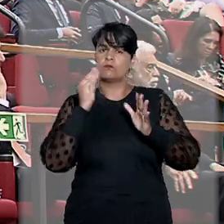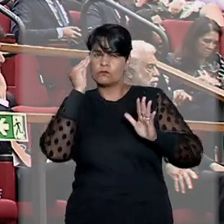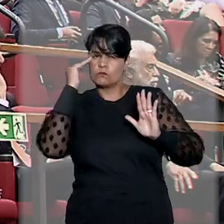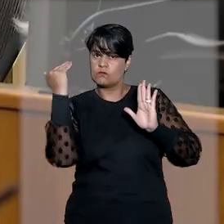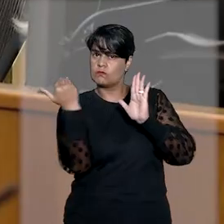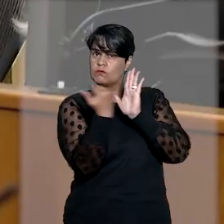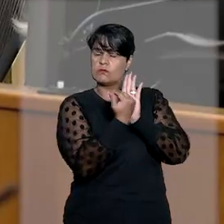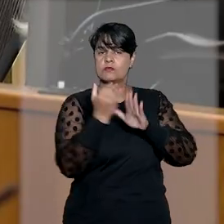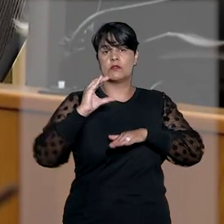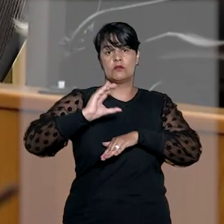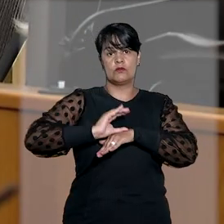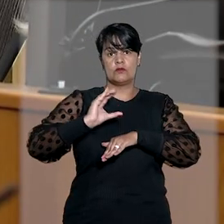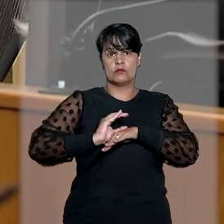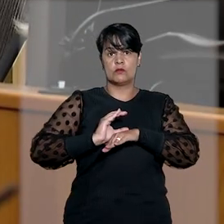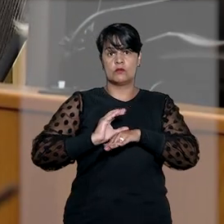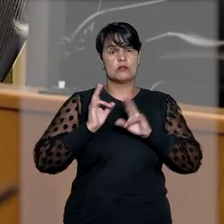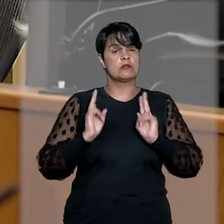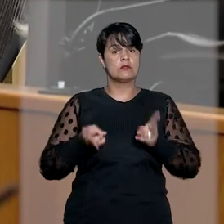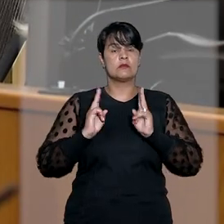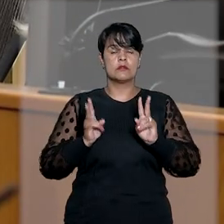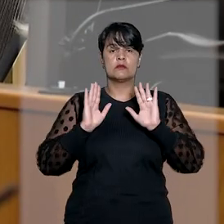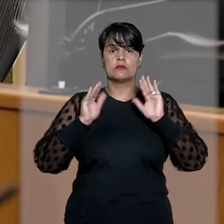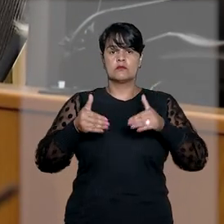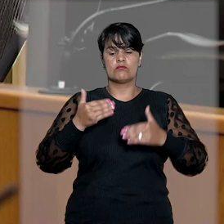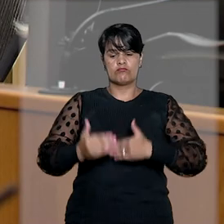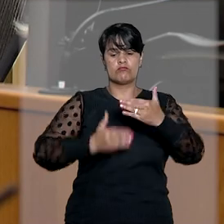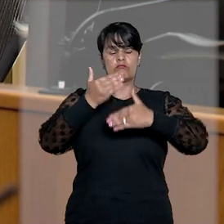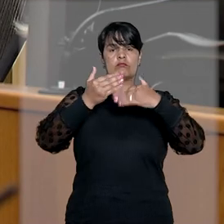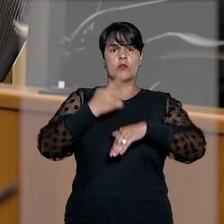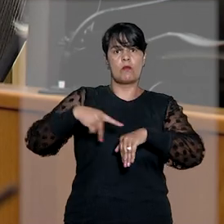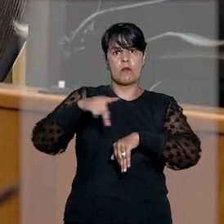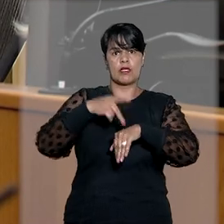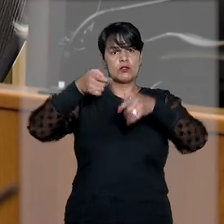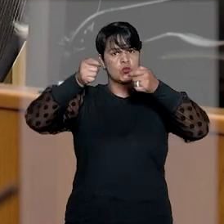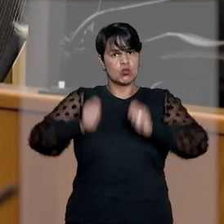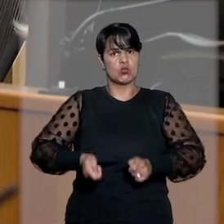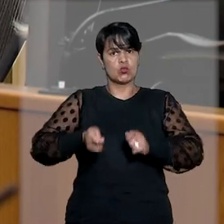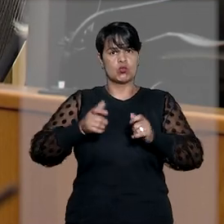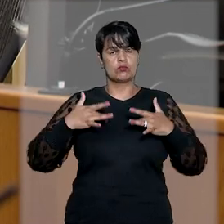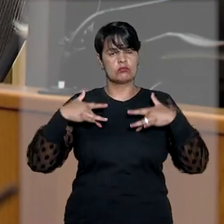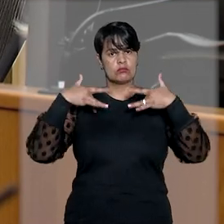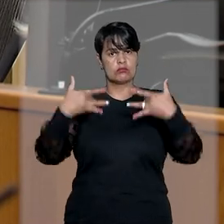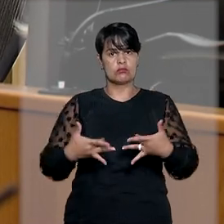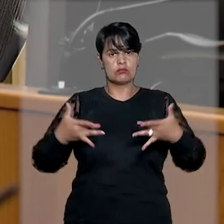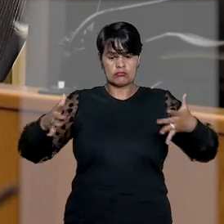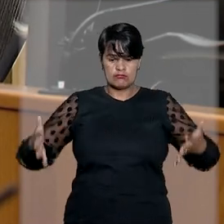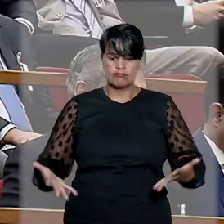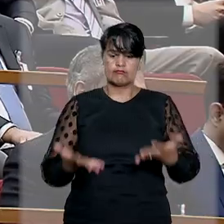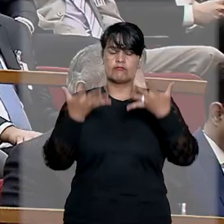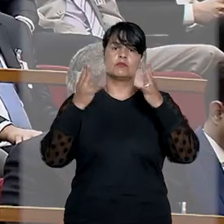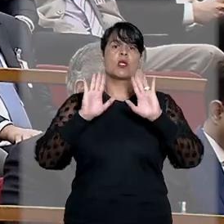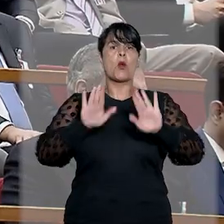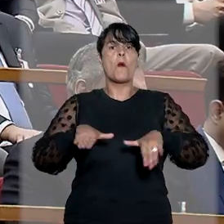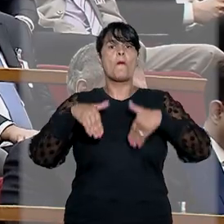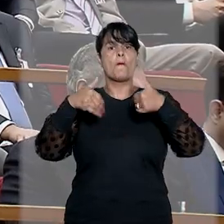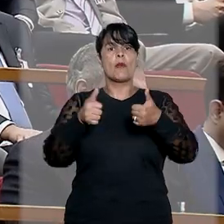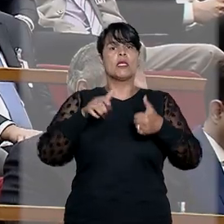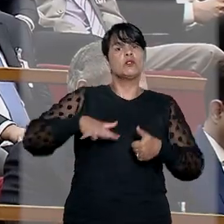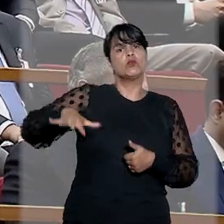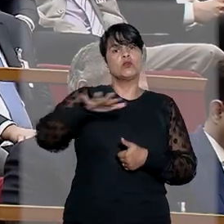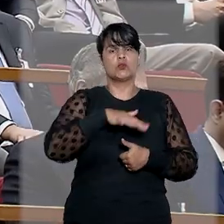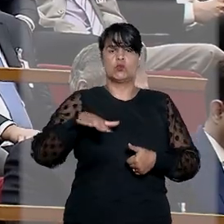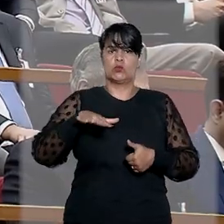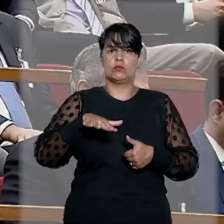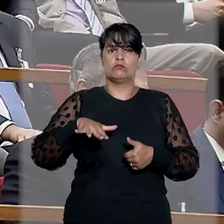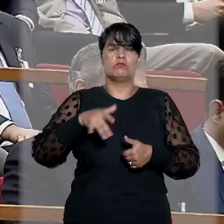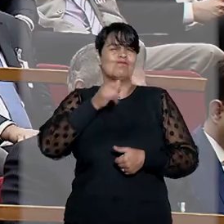Constituição, para construir um país mais justo, solidário e que promova o bem-estar de todos, sem preconceitos de